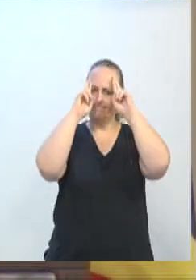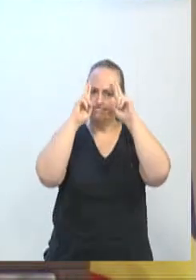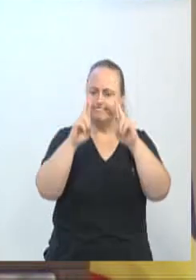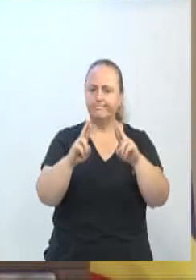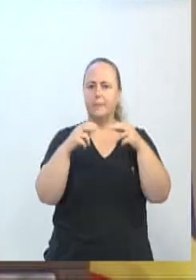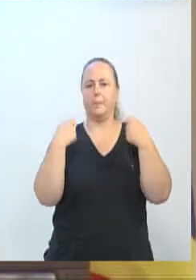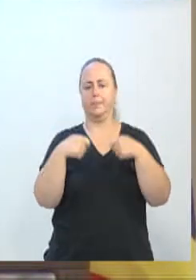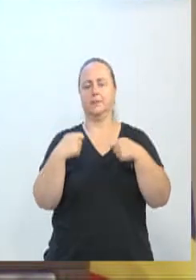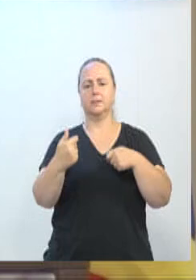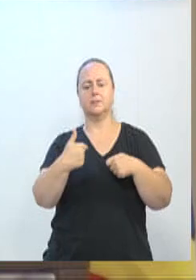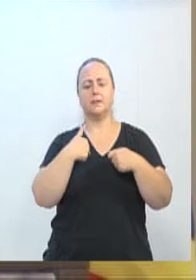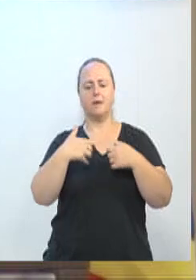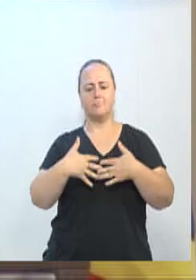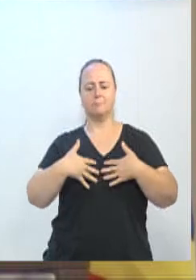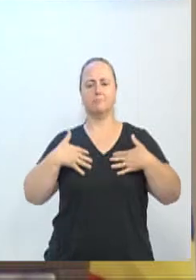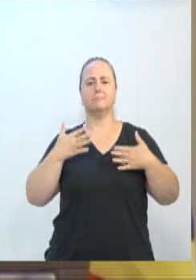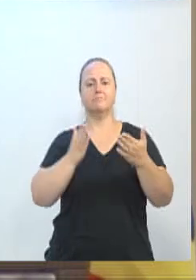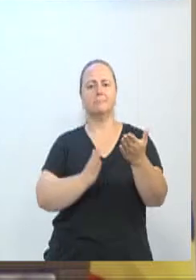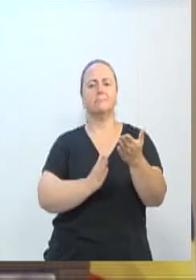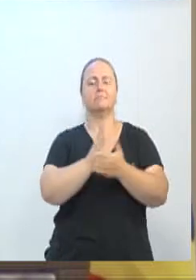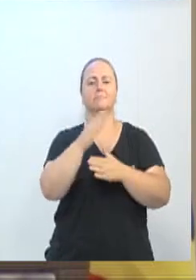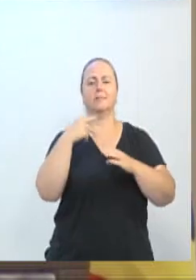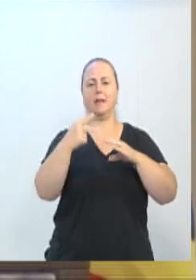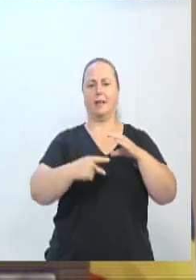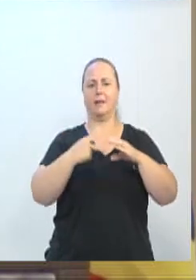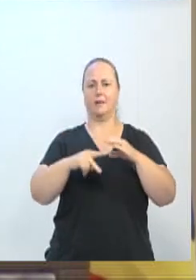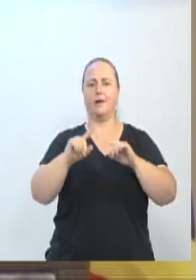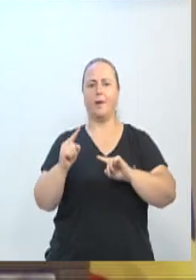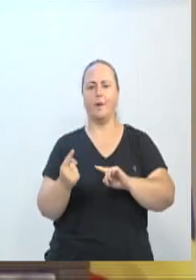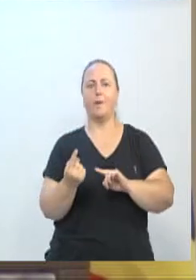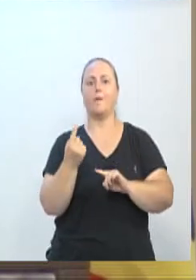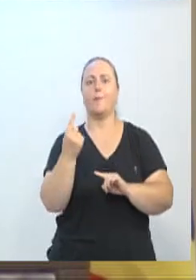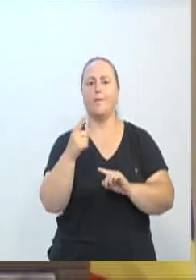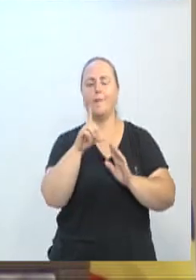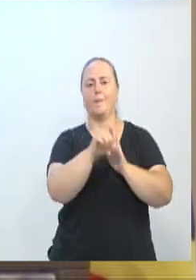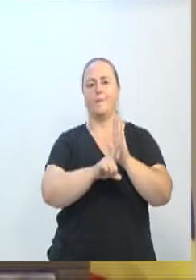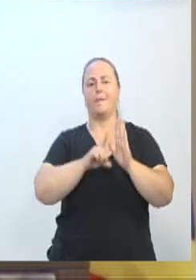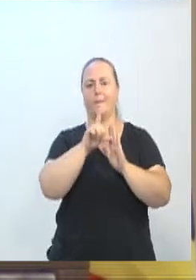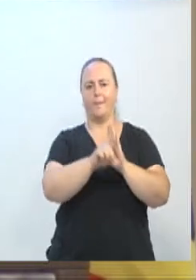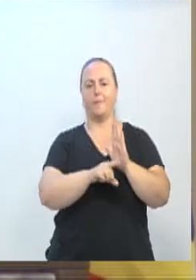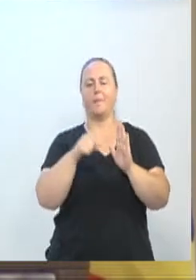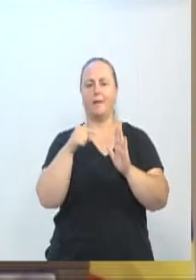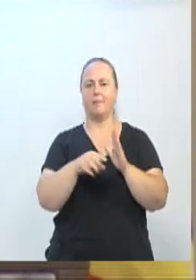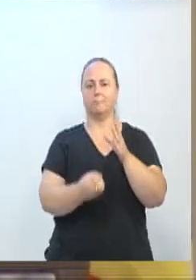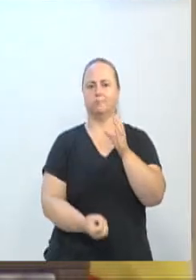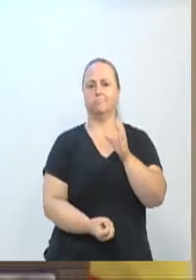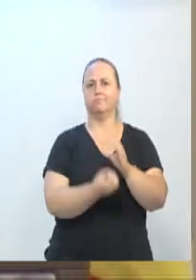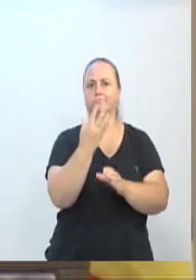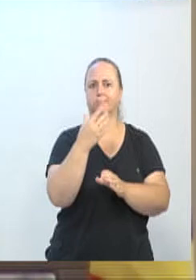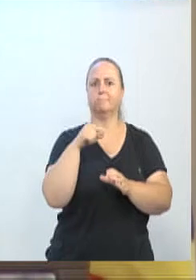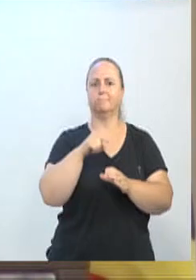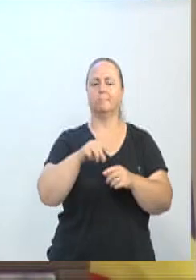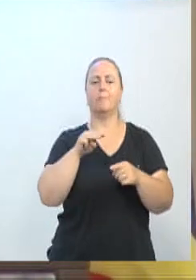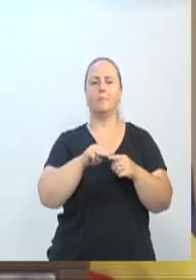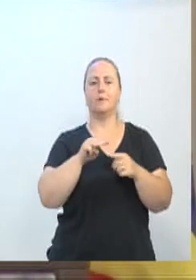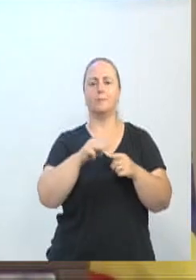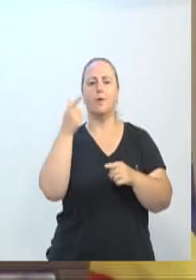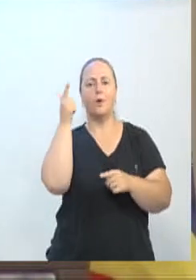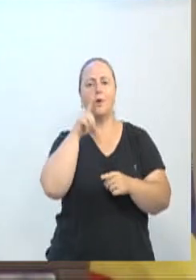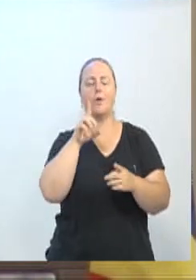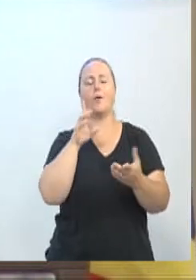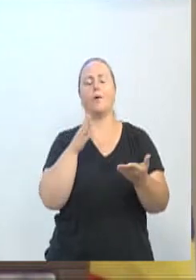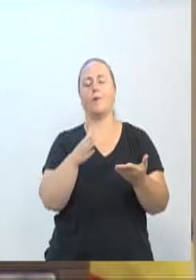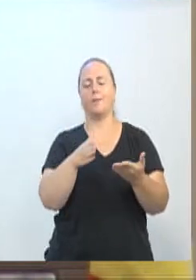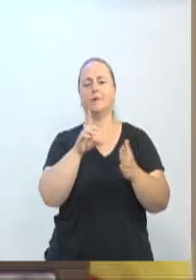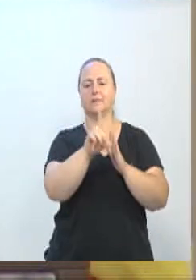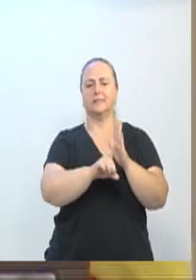eu tenho um orgulho muito grande, porque foi aprovado por essa Câmara, uma legislação também pioneira, fomos um dos primeiros municípios a conseguir aprovar